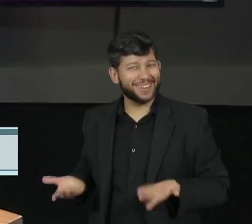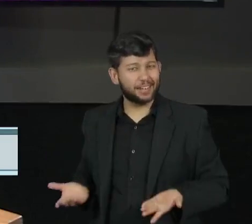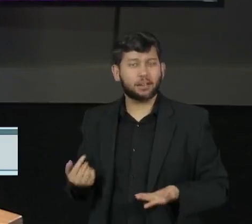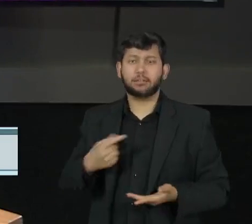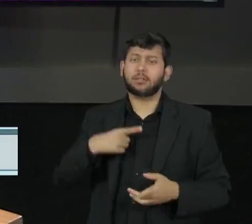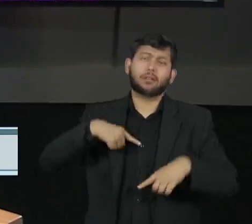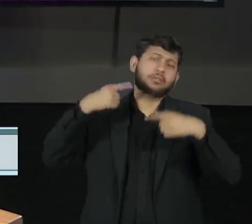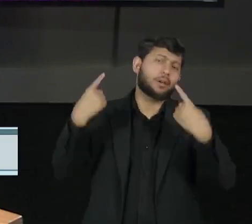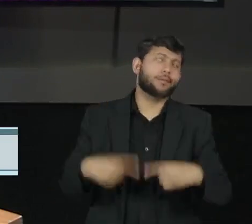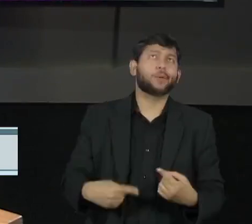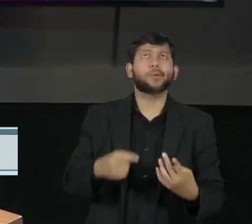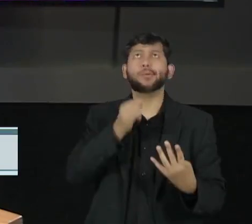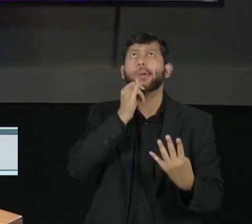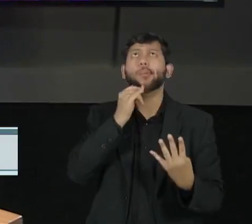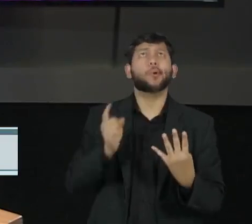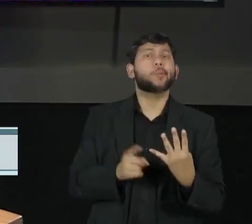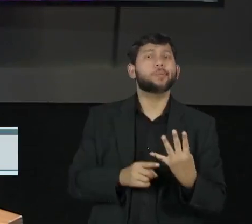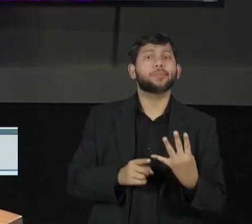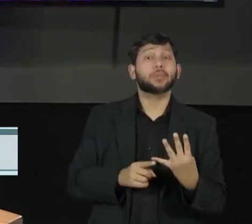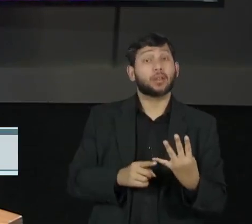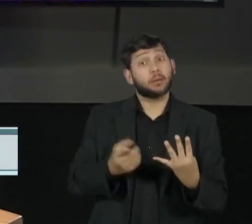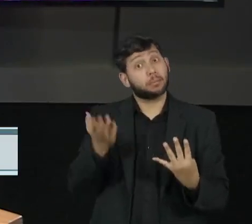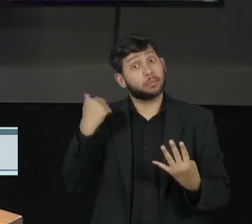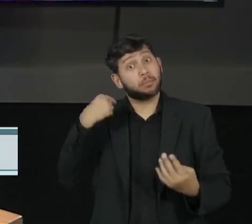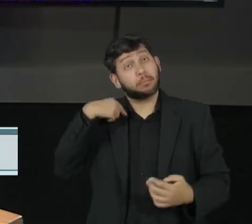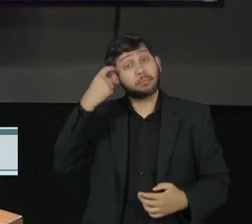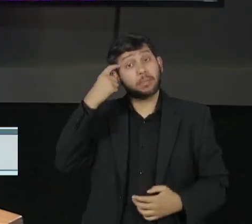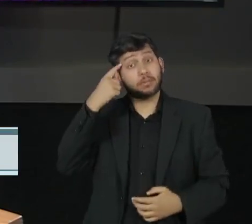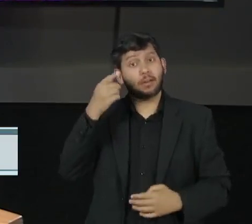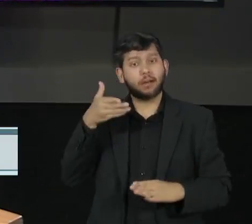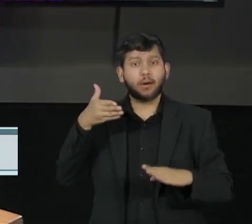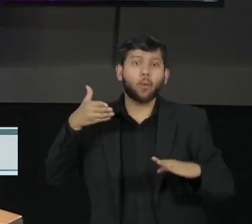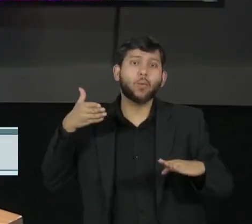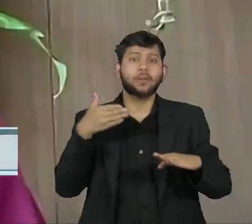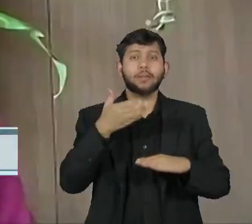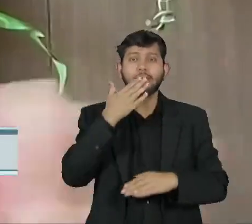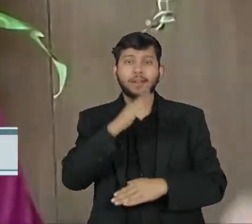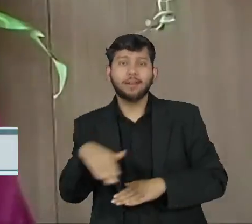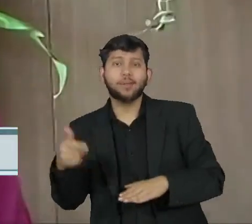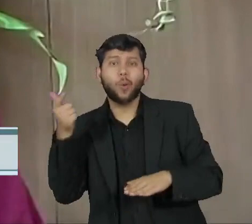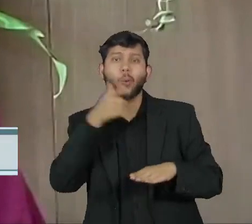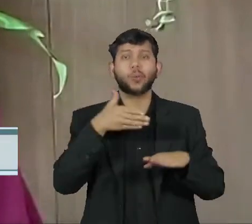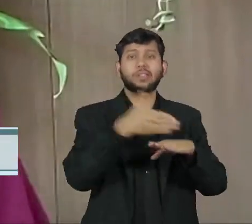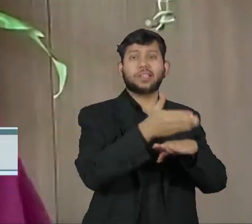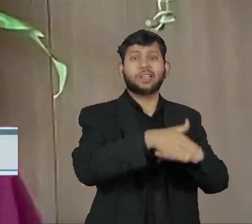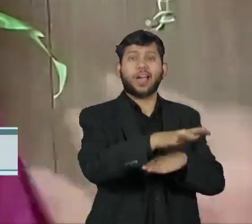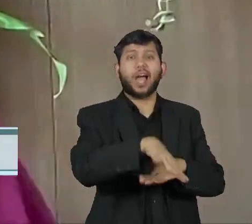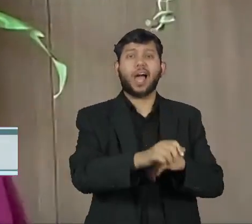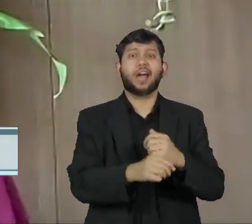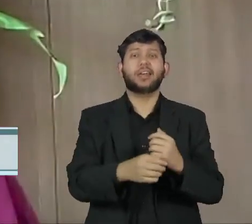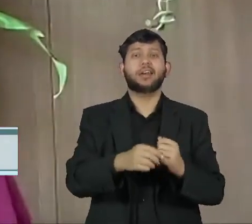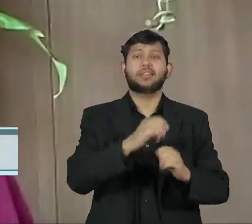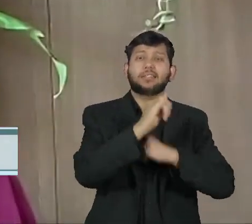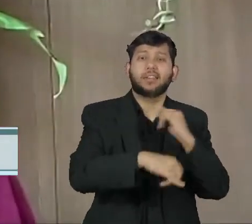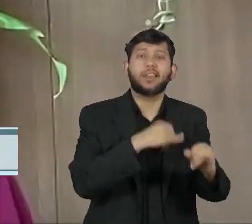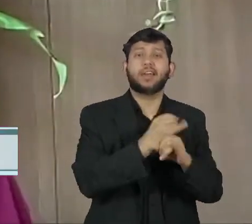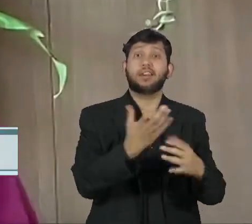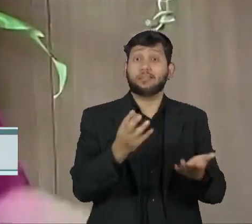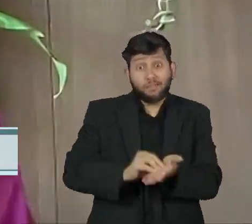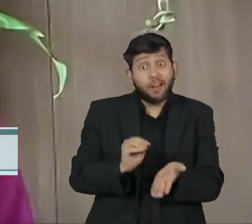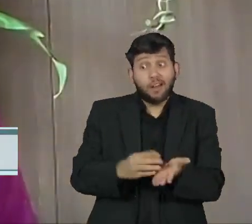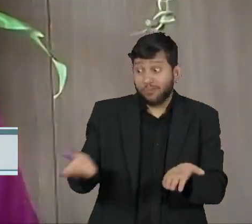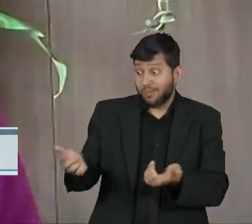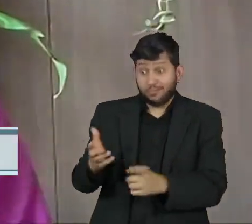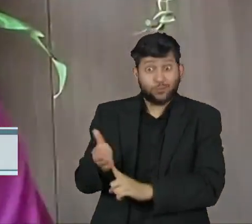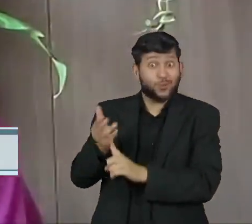desafios novos, por exemplo, primeiro em se tratando do acesso de crianças ao meio ambiente digital, à internet, por exemplo,